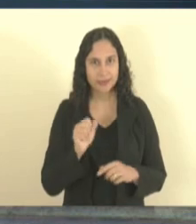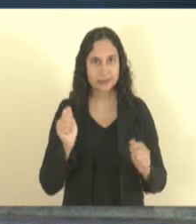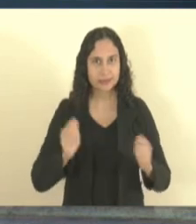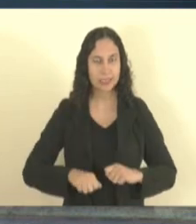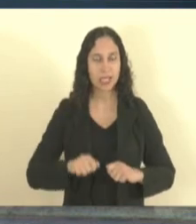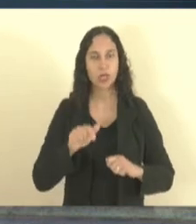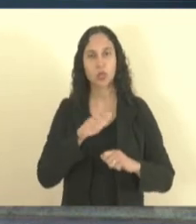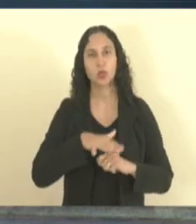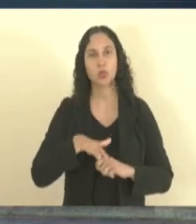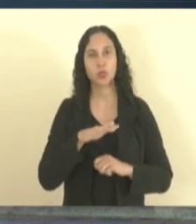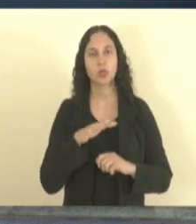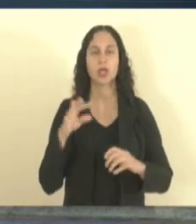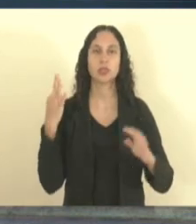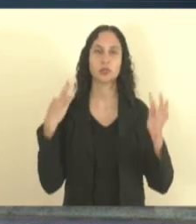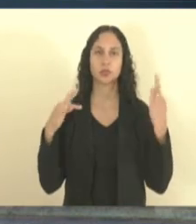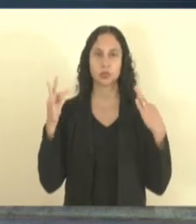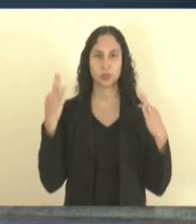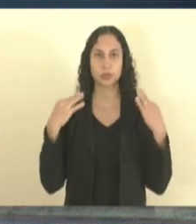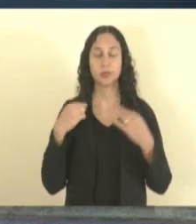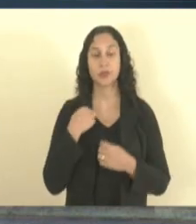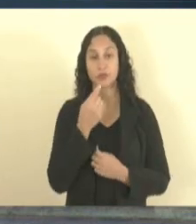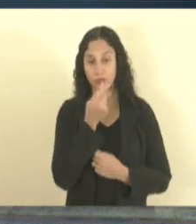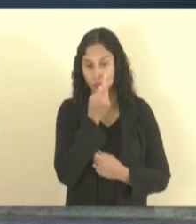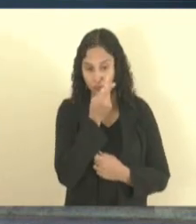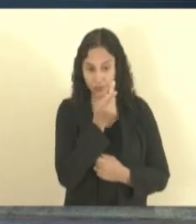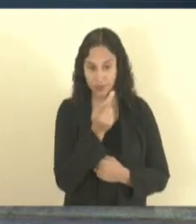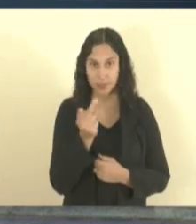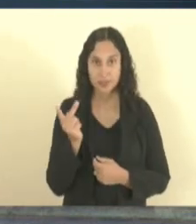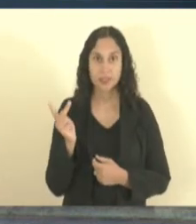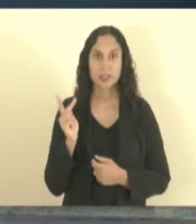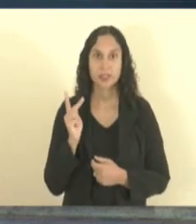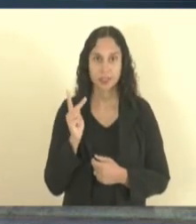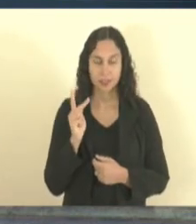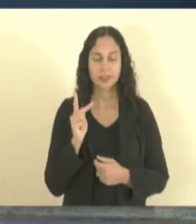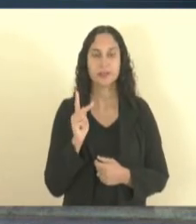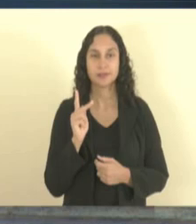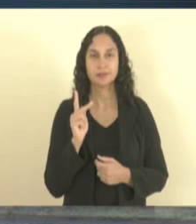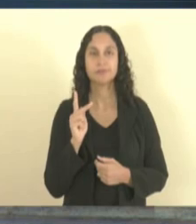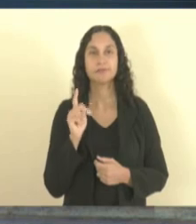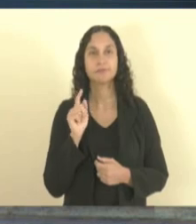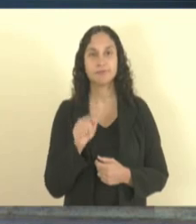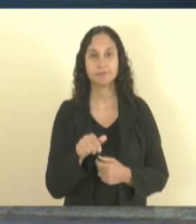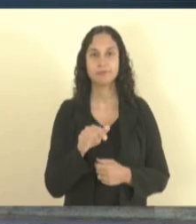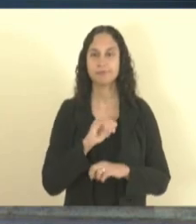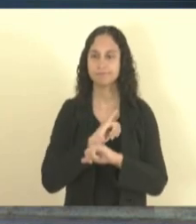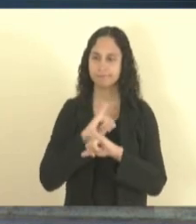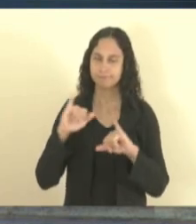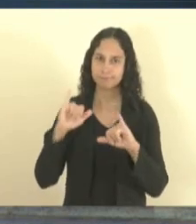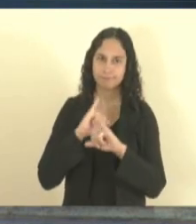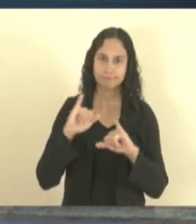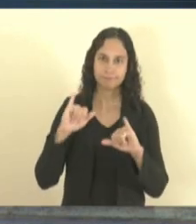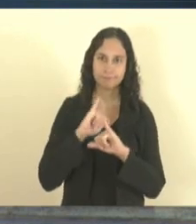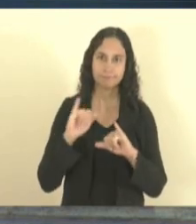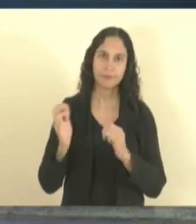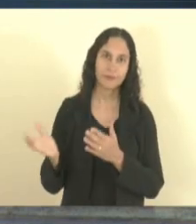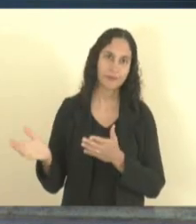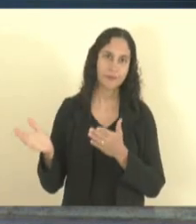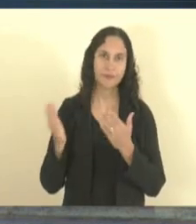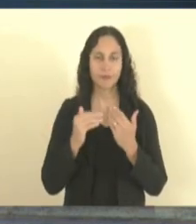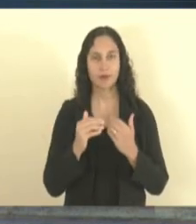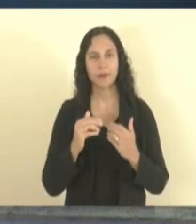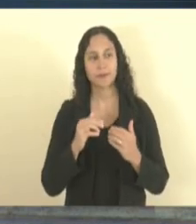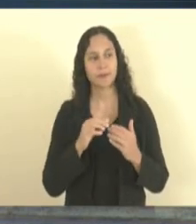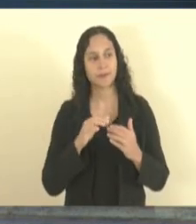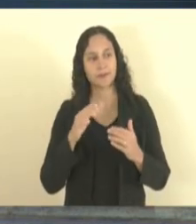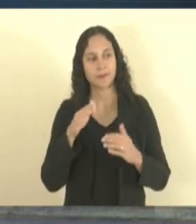polo turístico e fui lá, visitei e a gente trouxe para a SUP e falamos vamos atuar no turismo